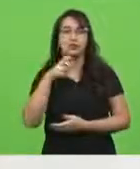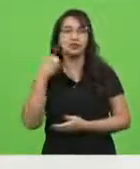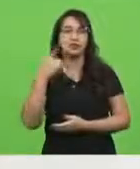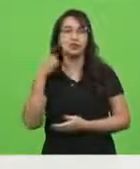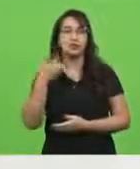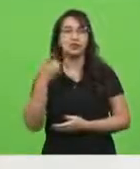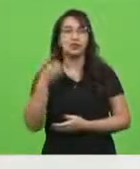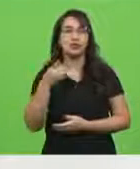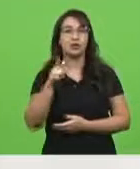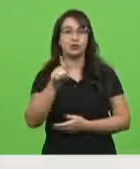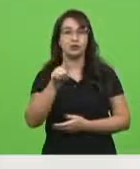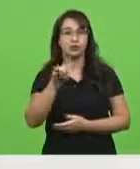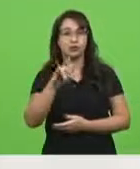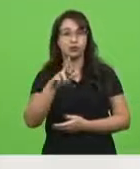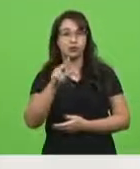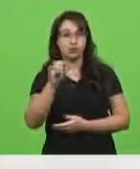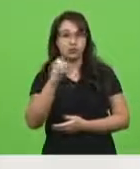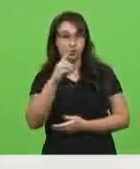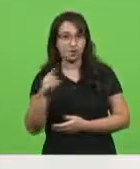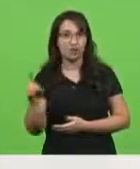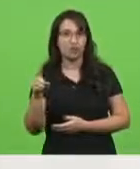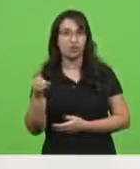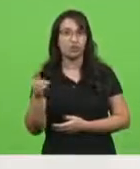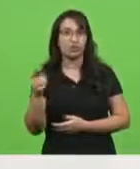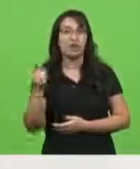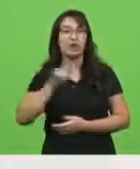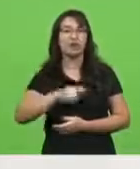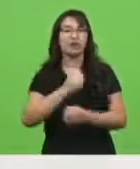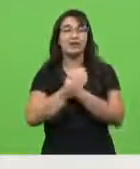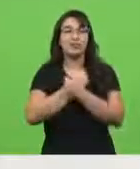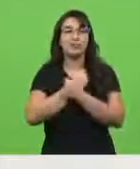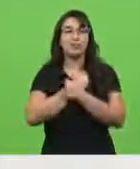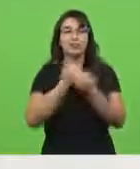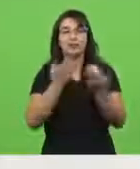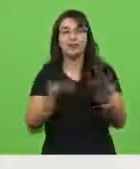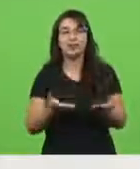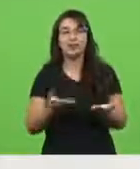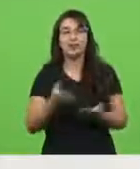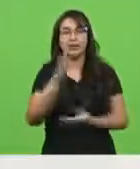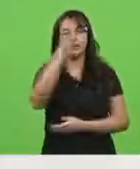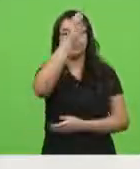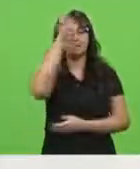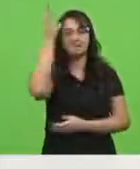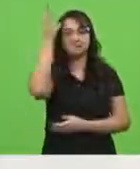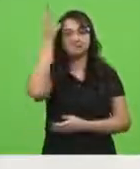Girão, e, mais uma vez, meu abraço à cidade de Criciúma, deputado federal, Daniel Freitas.